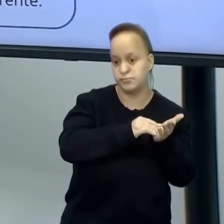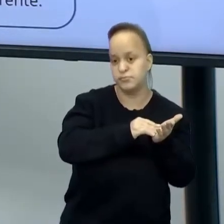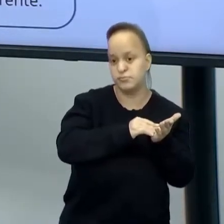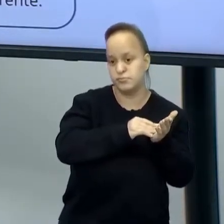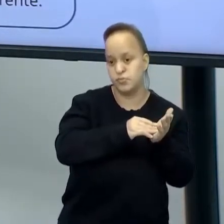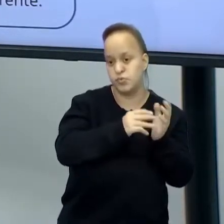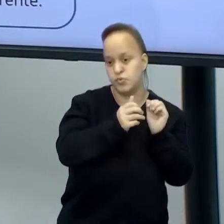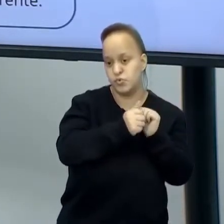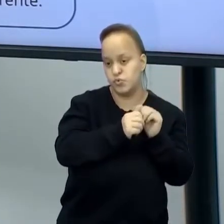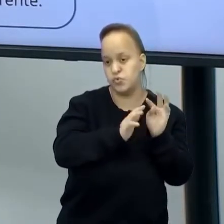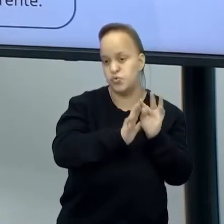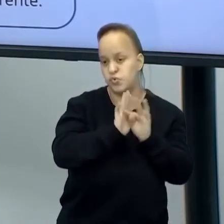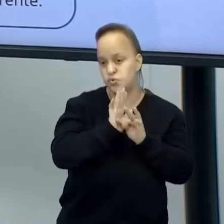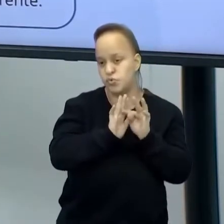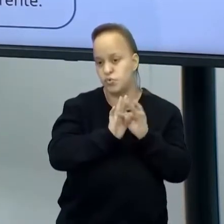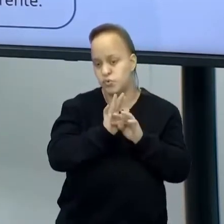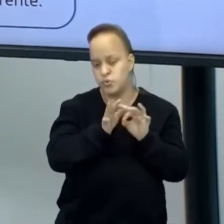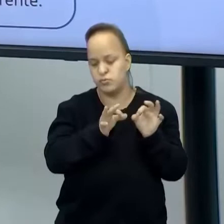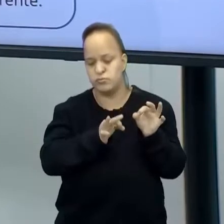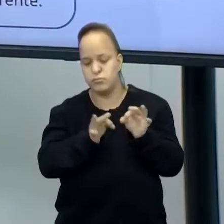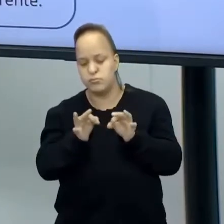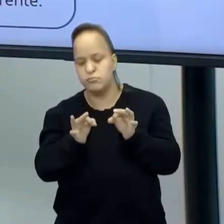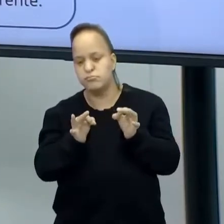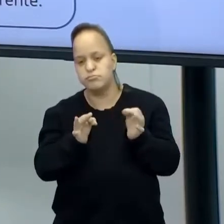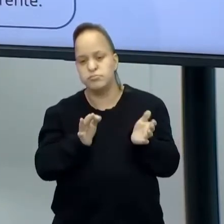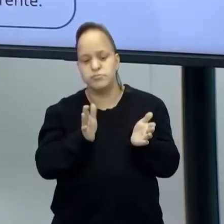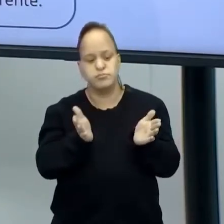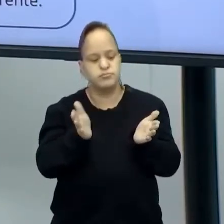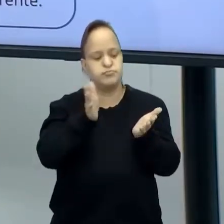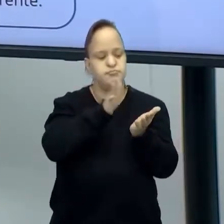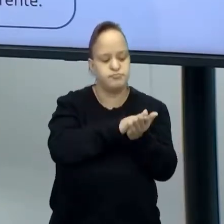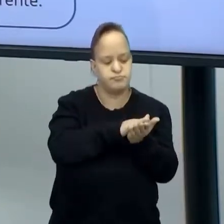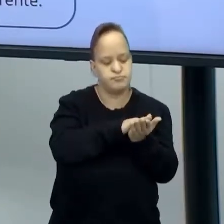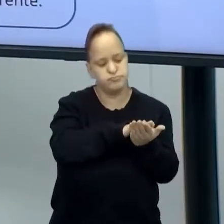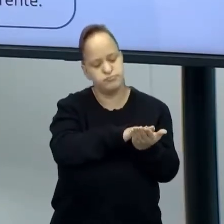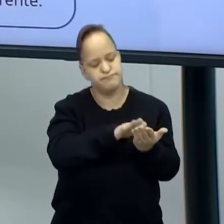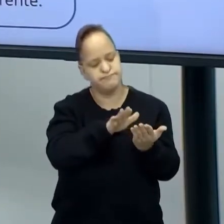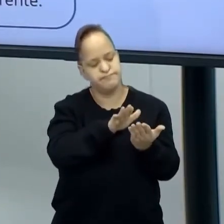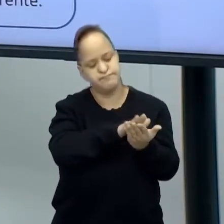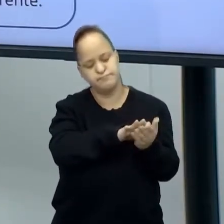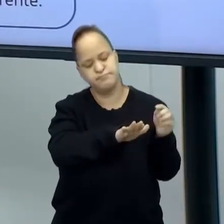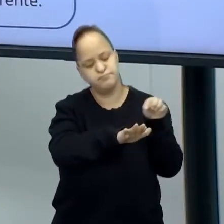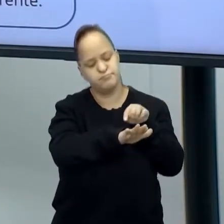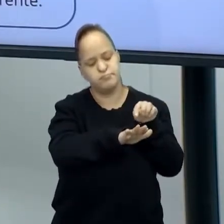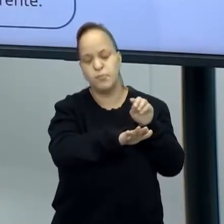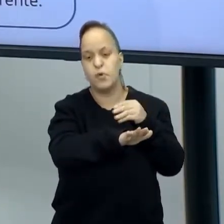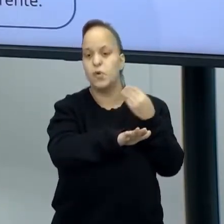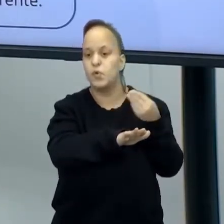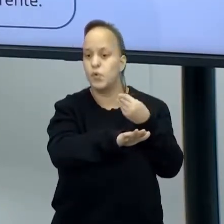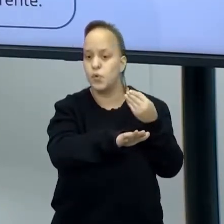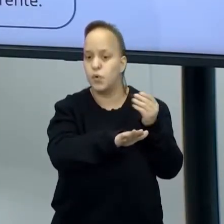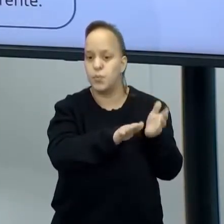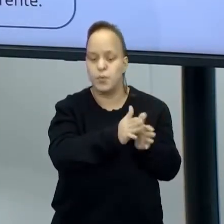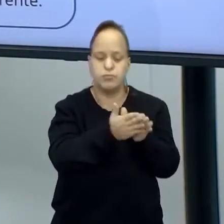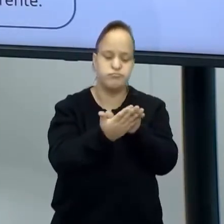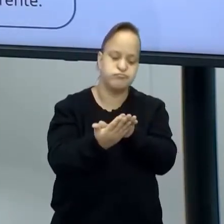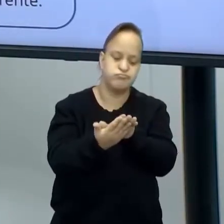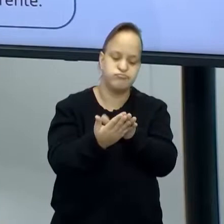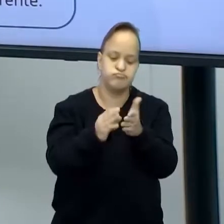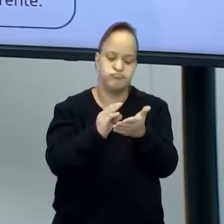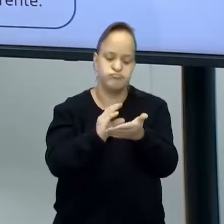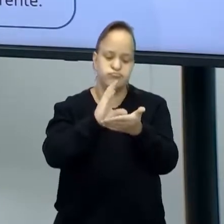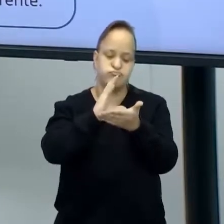direcionar como tem que ser a capa, como tem que ser o formato desse livro. Então, existe um design